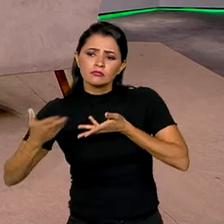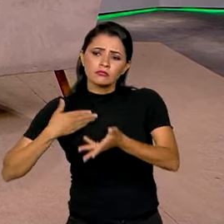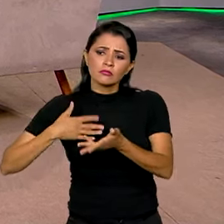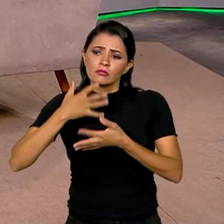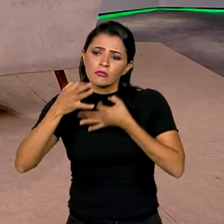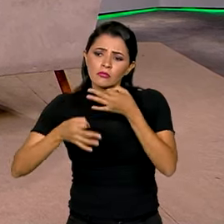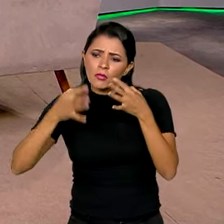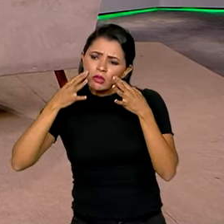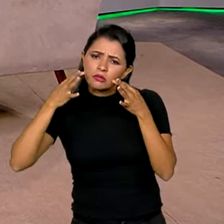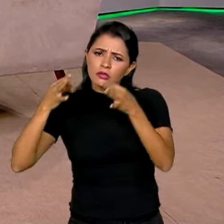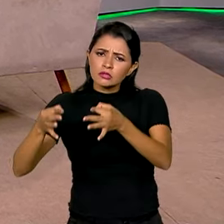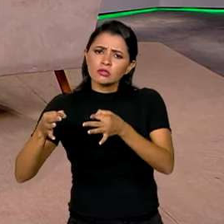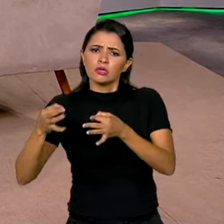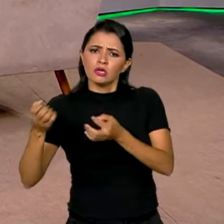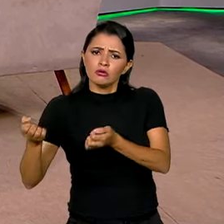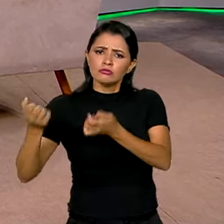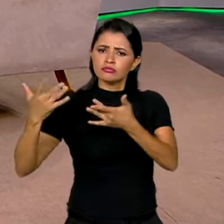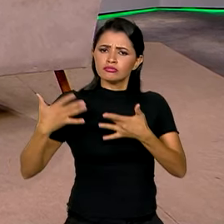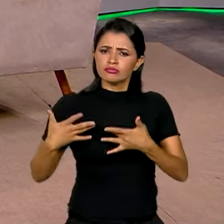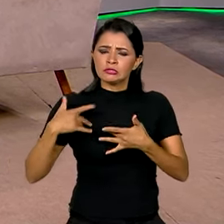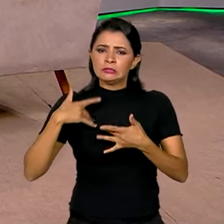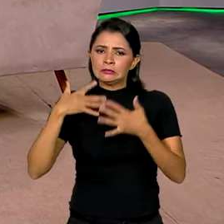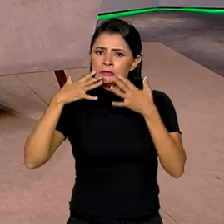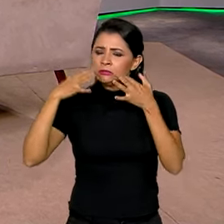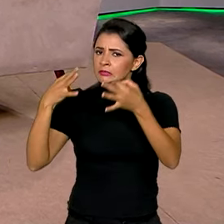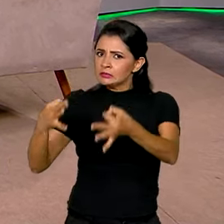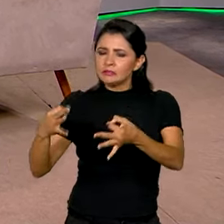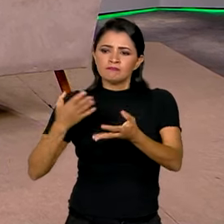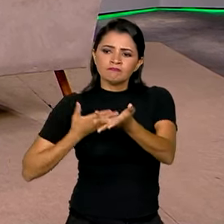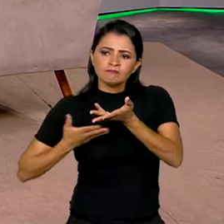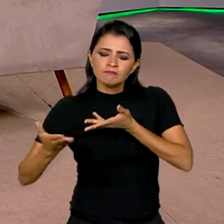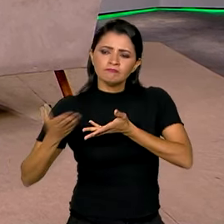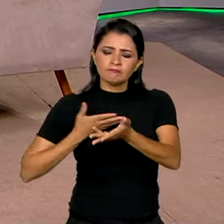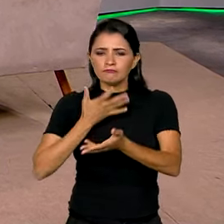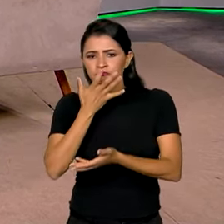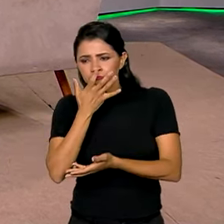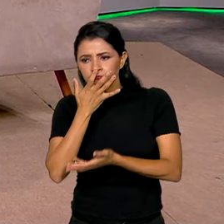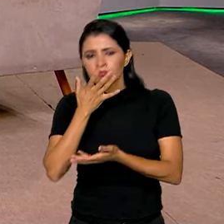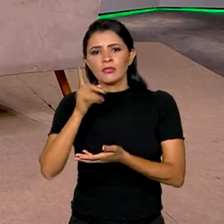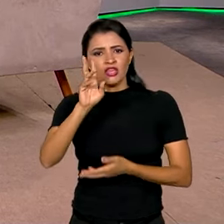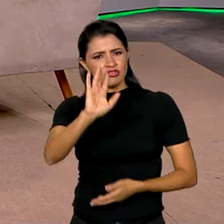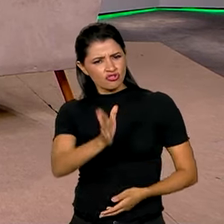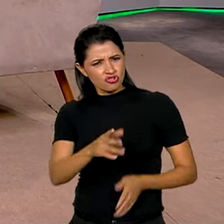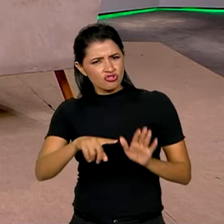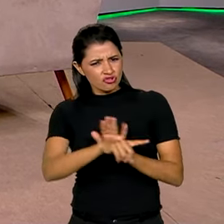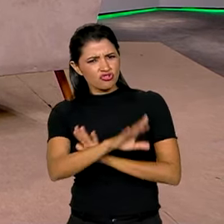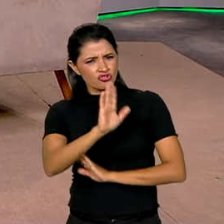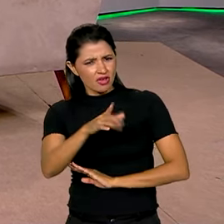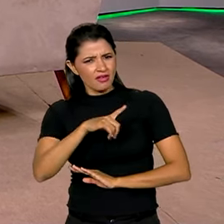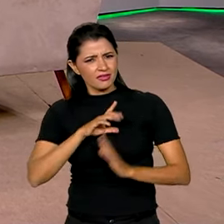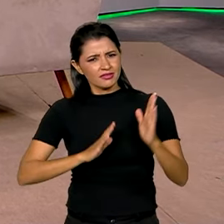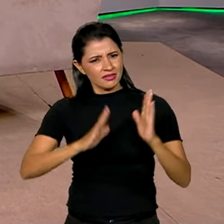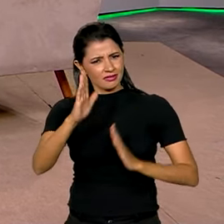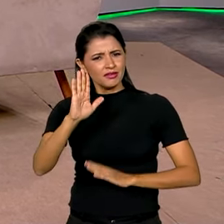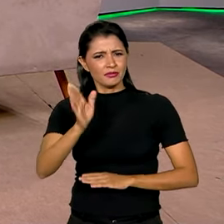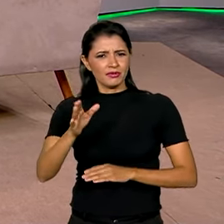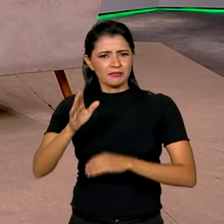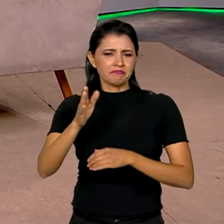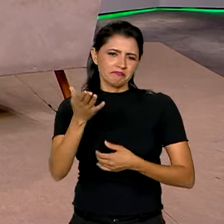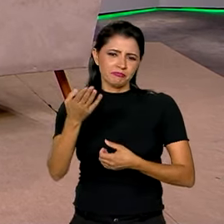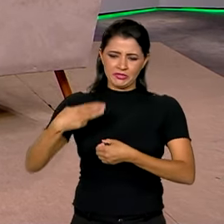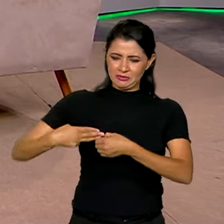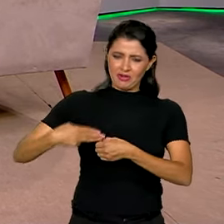um processo de máximo de escuta qualificada. E já existe nessas etapas, municipal,